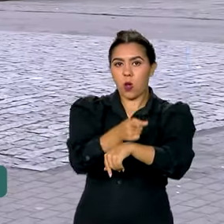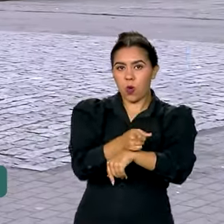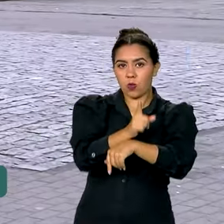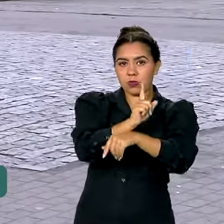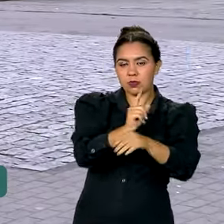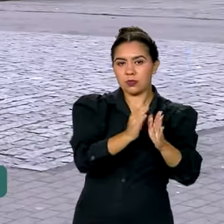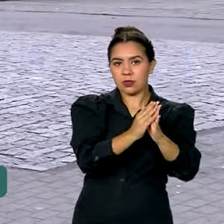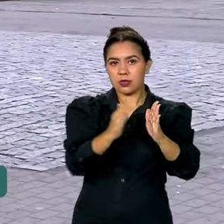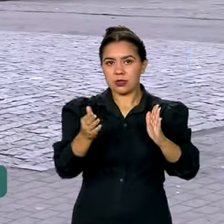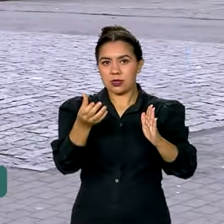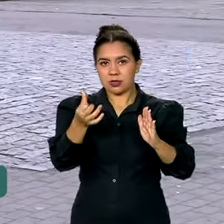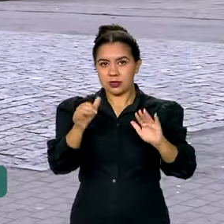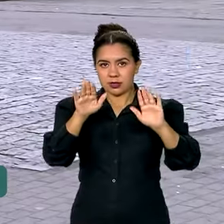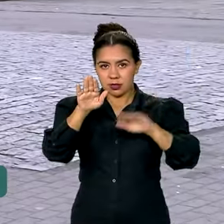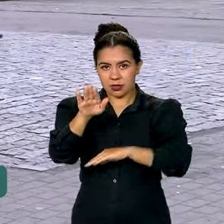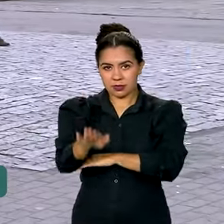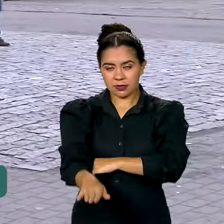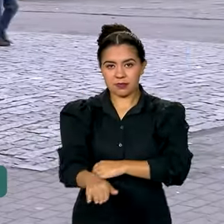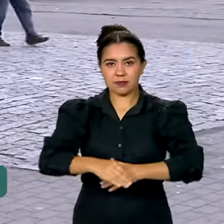às seis da tarde.